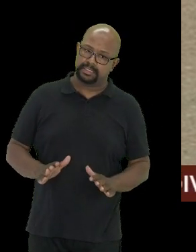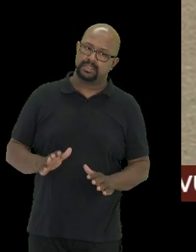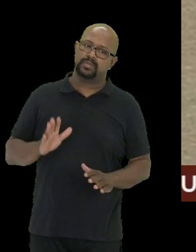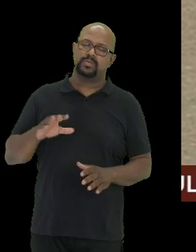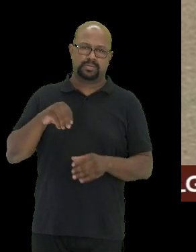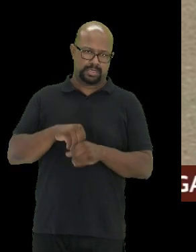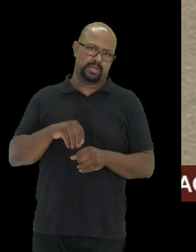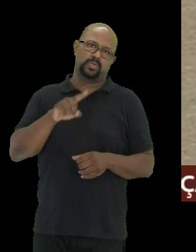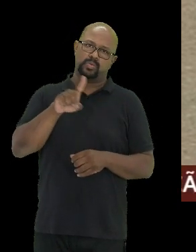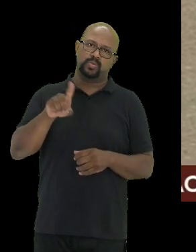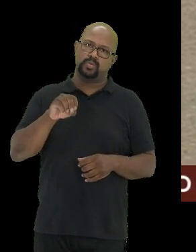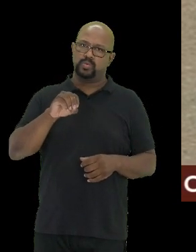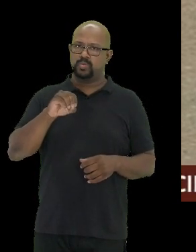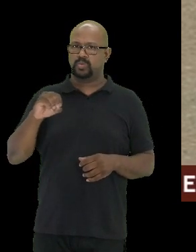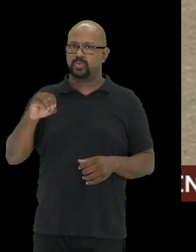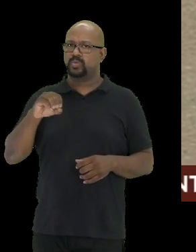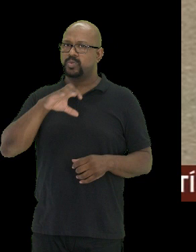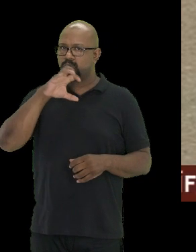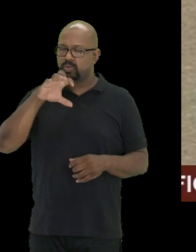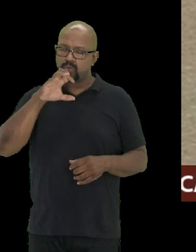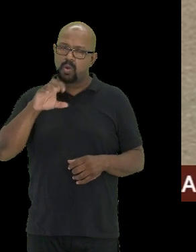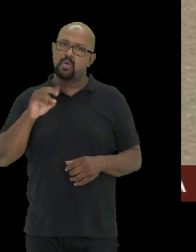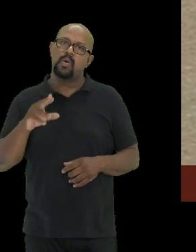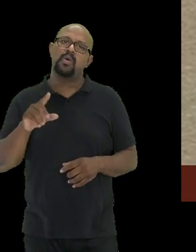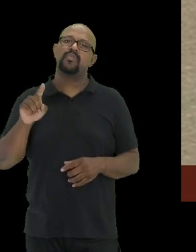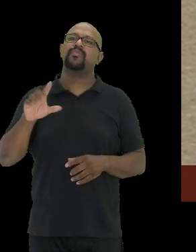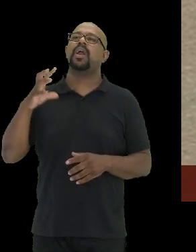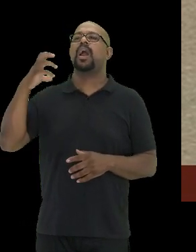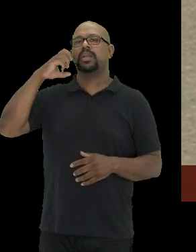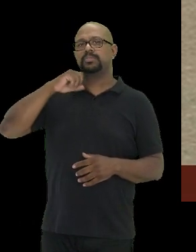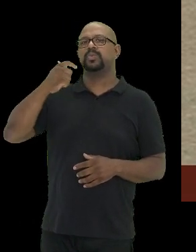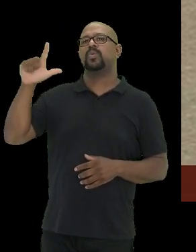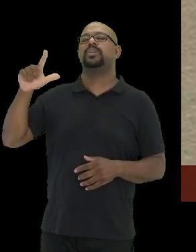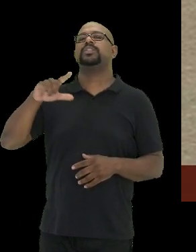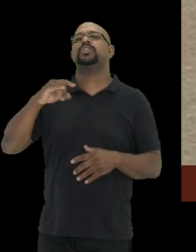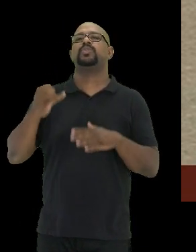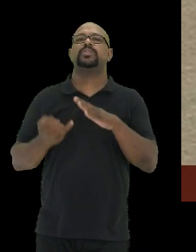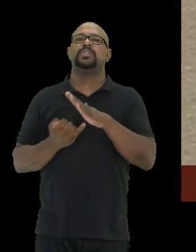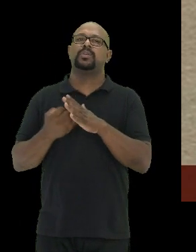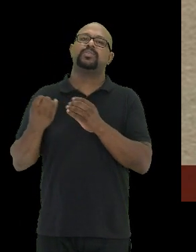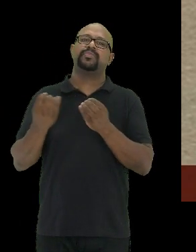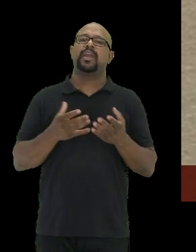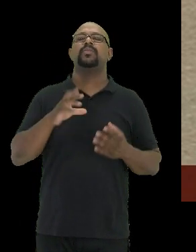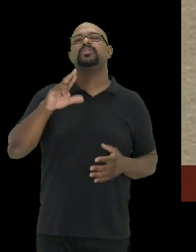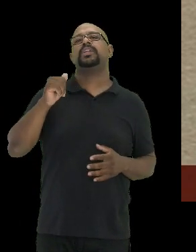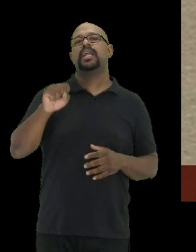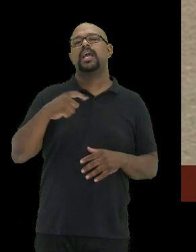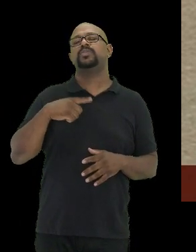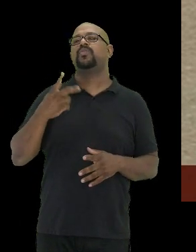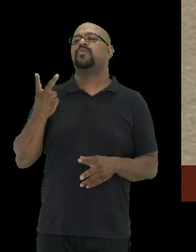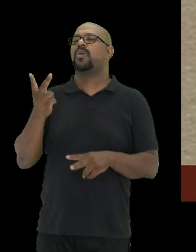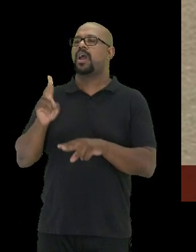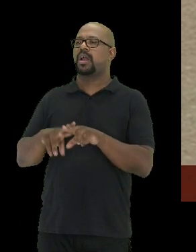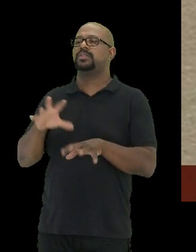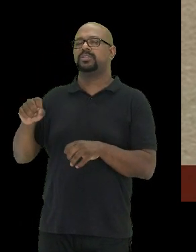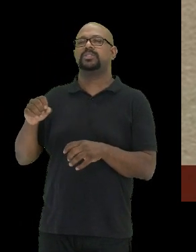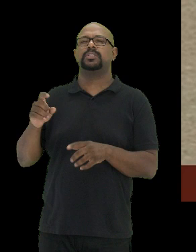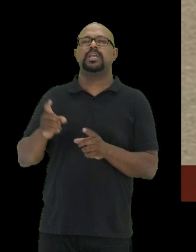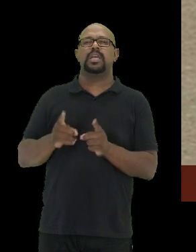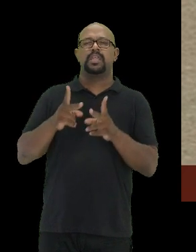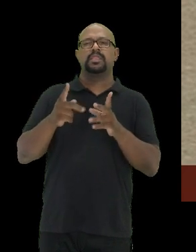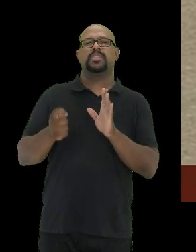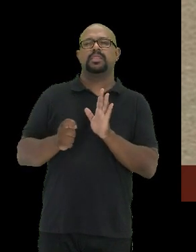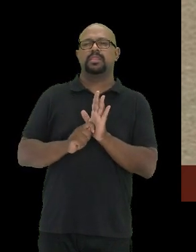zoológico, ou foram permutados de outras instituições, ou vieram de trás, ou foram apreendidos de tráfico,